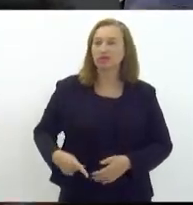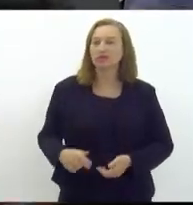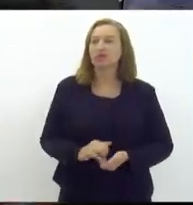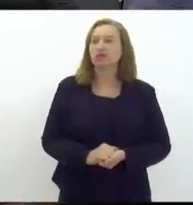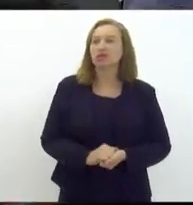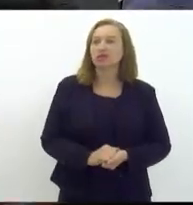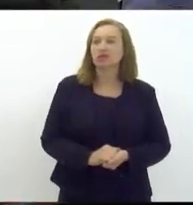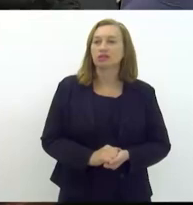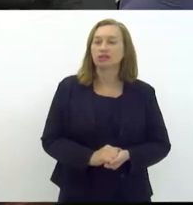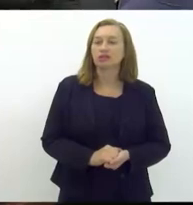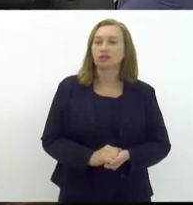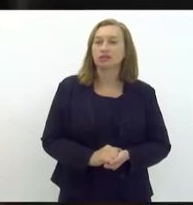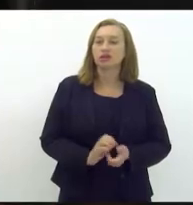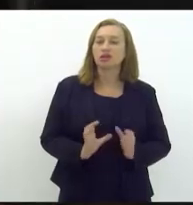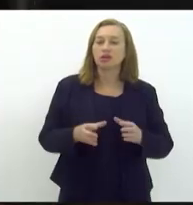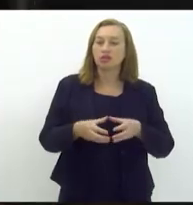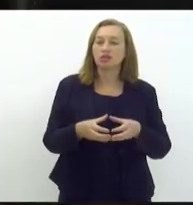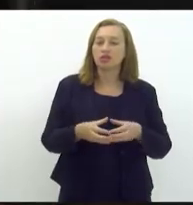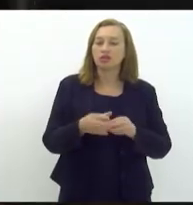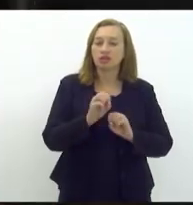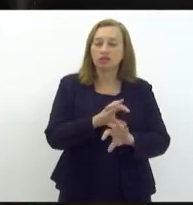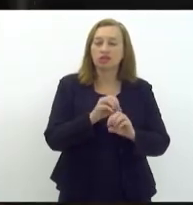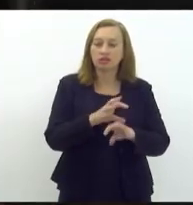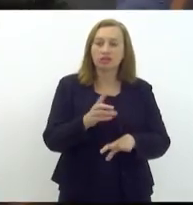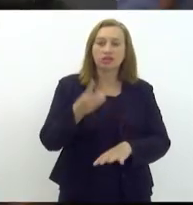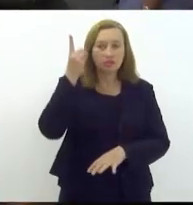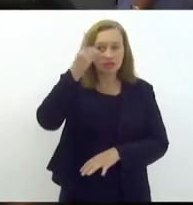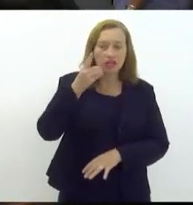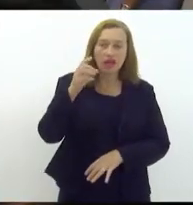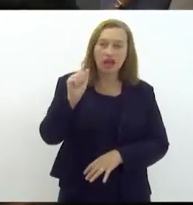Pela Comissão de Educação, deputada Alain Lopes.